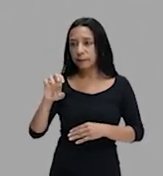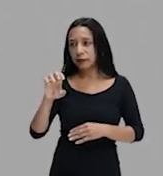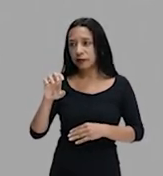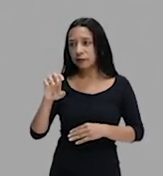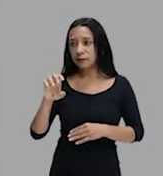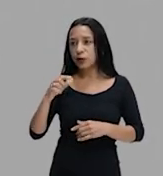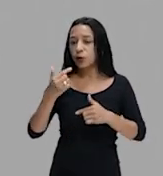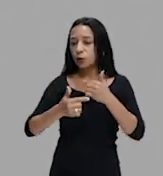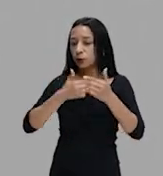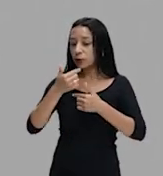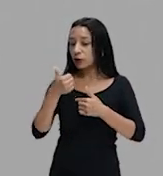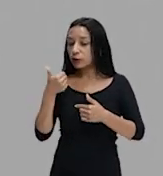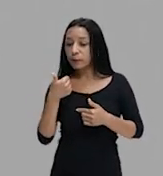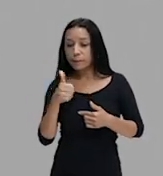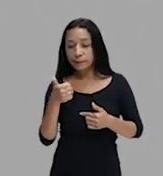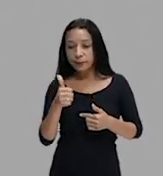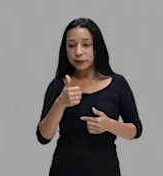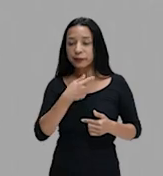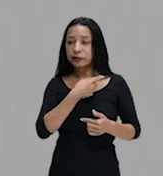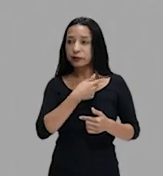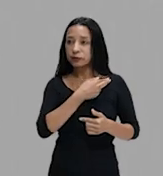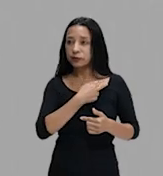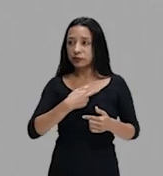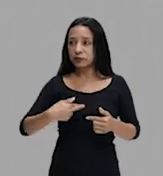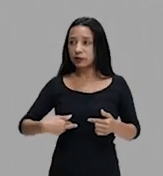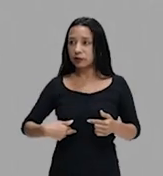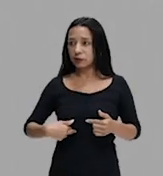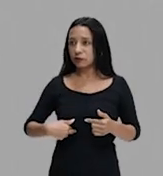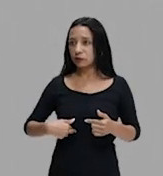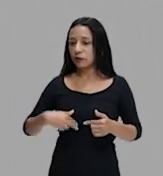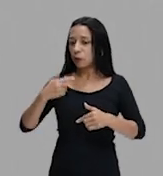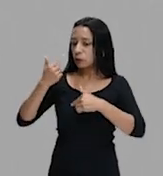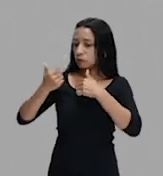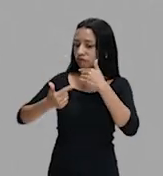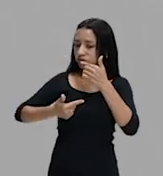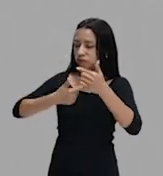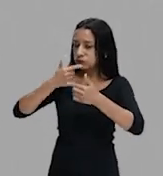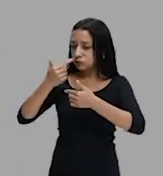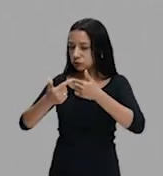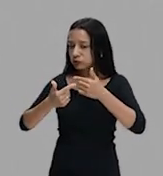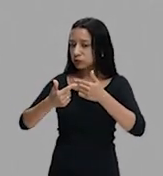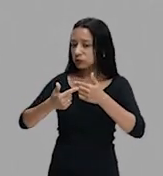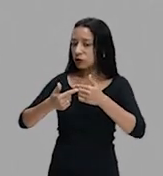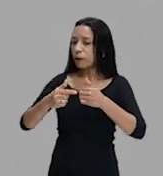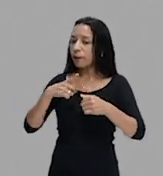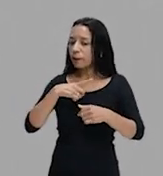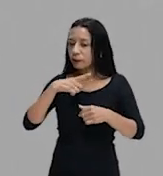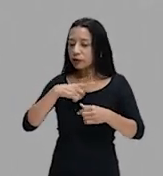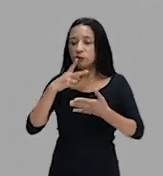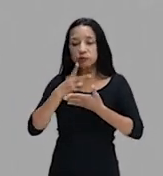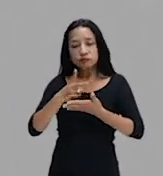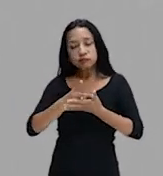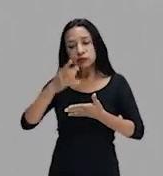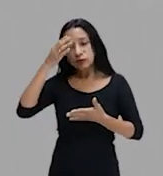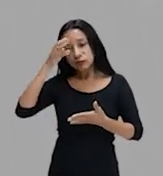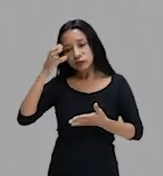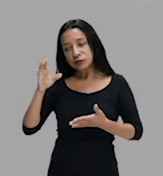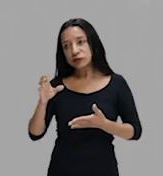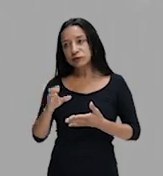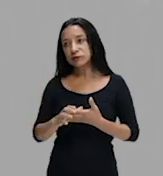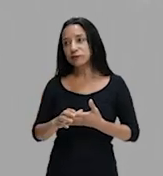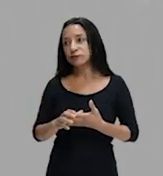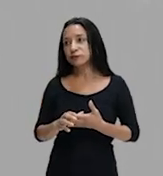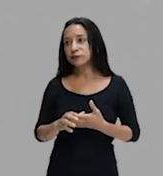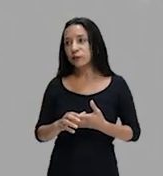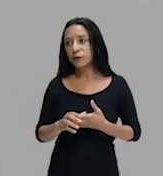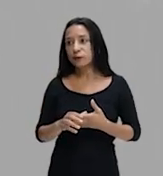a luta dessas tradições. Na Era Vargas, por exemplo, nós teremos o surgimento da primeira organização